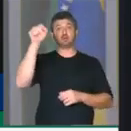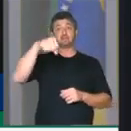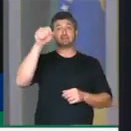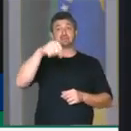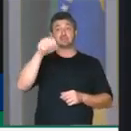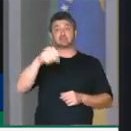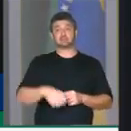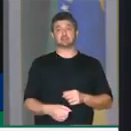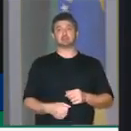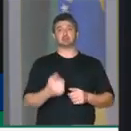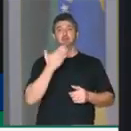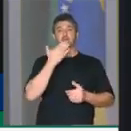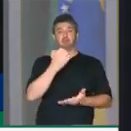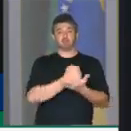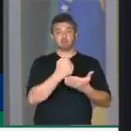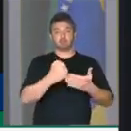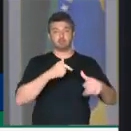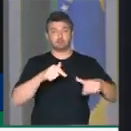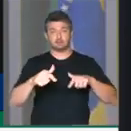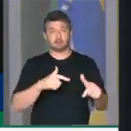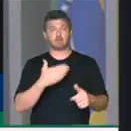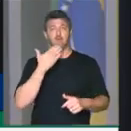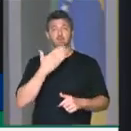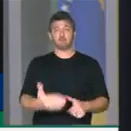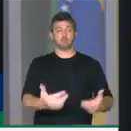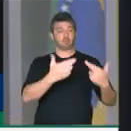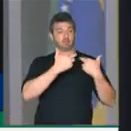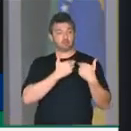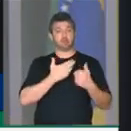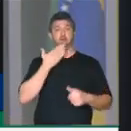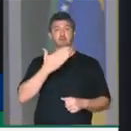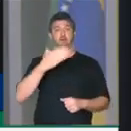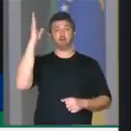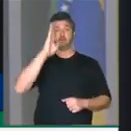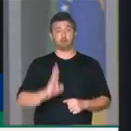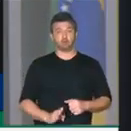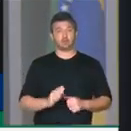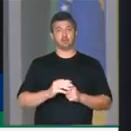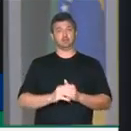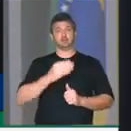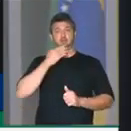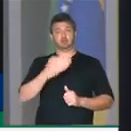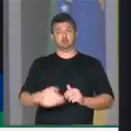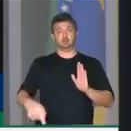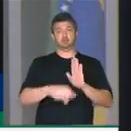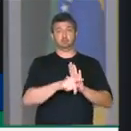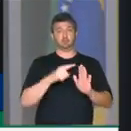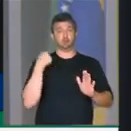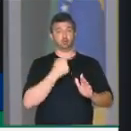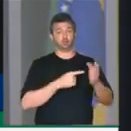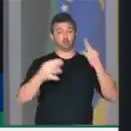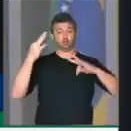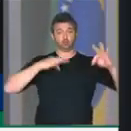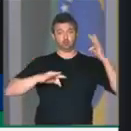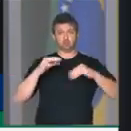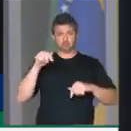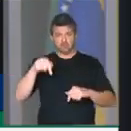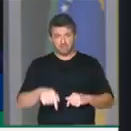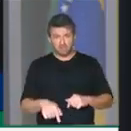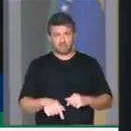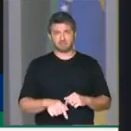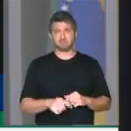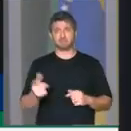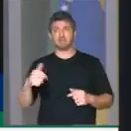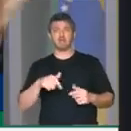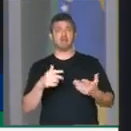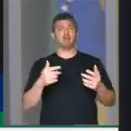pelo emprego, pela responsabilidade, pelo nosso Brasil, pelo nosso turismo. Não se trata de